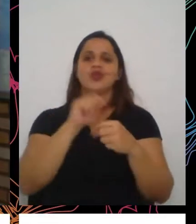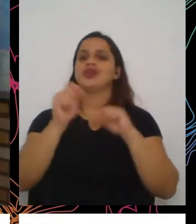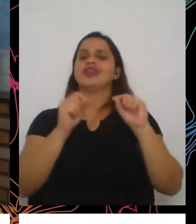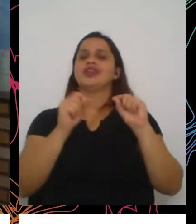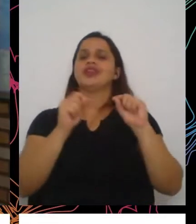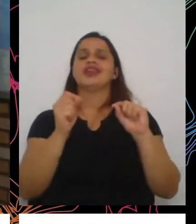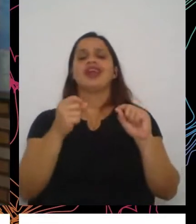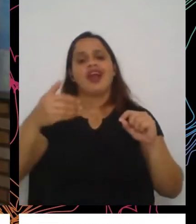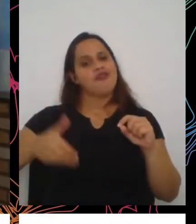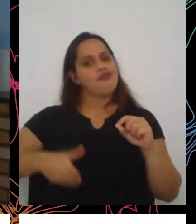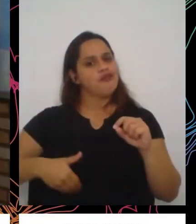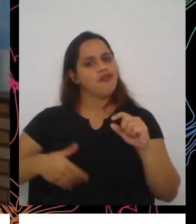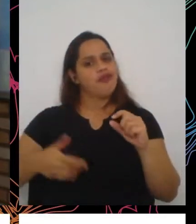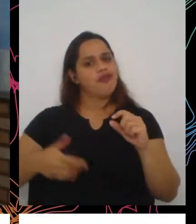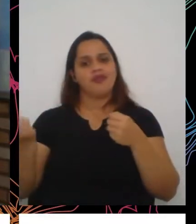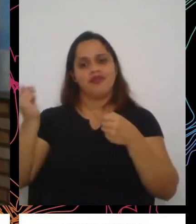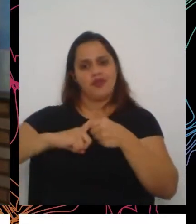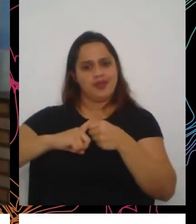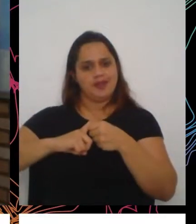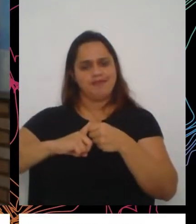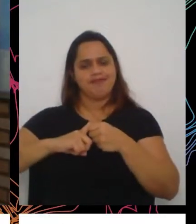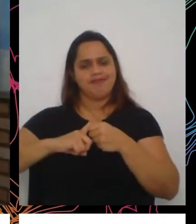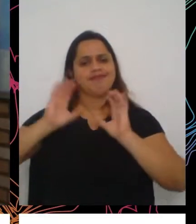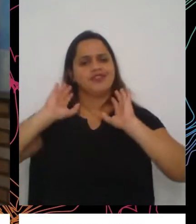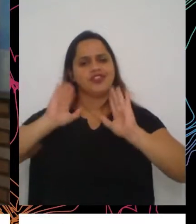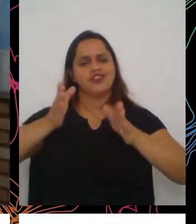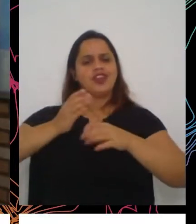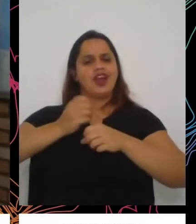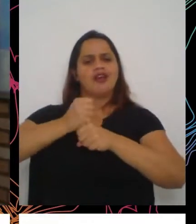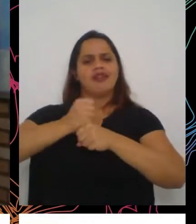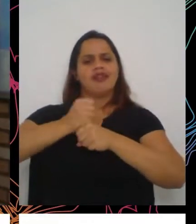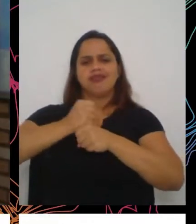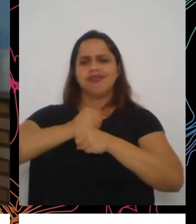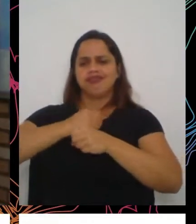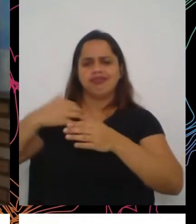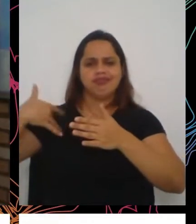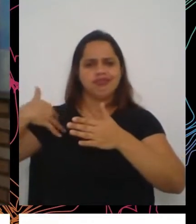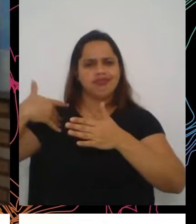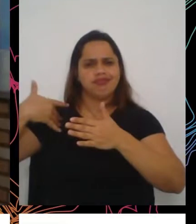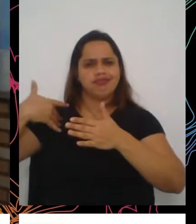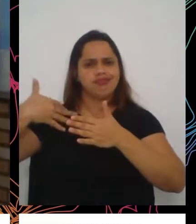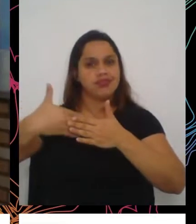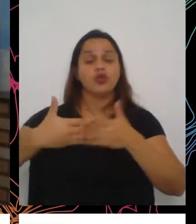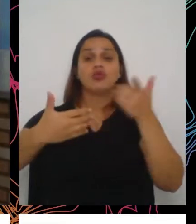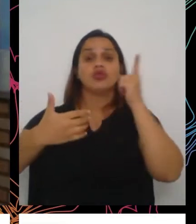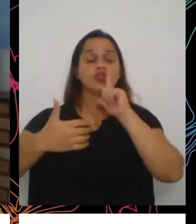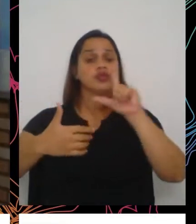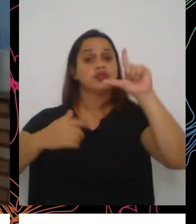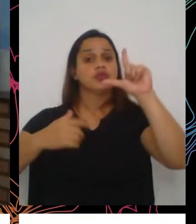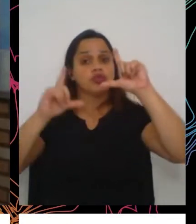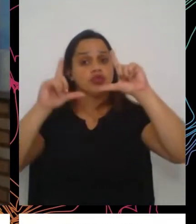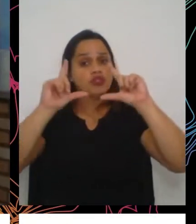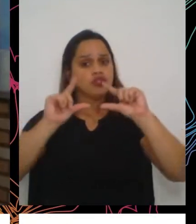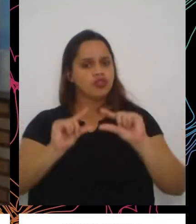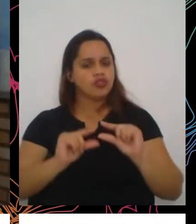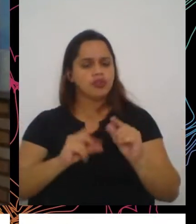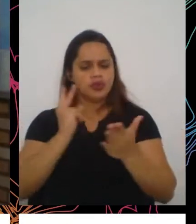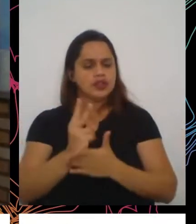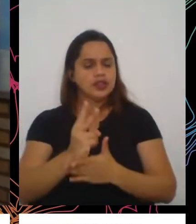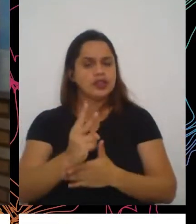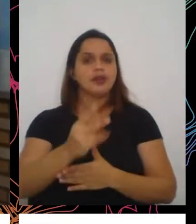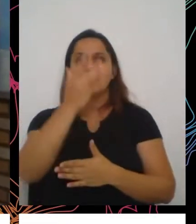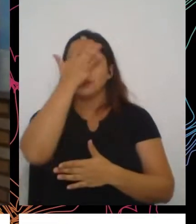Durante muitos anos nós conseguimos diminuir paulatinamente o número de pessoas em situação de insegurança